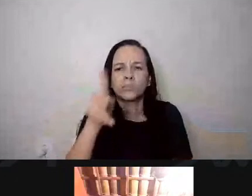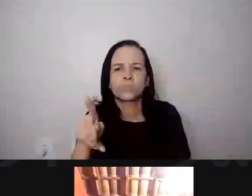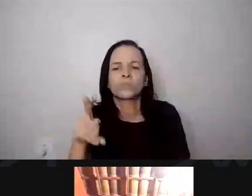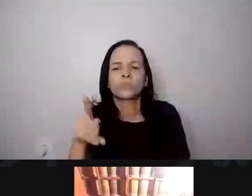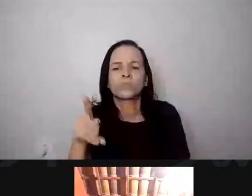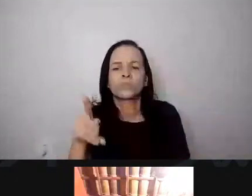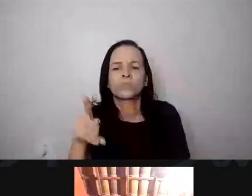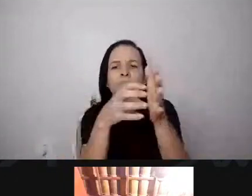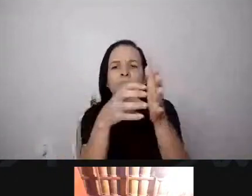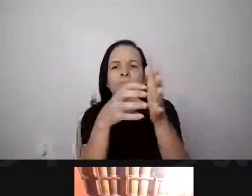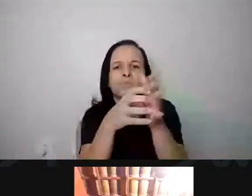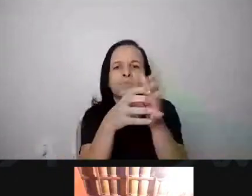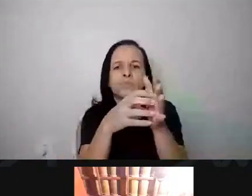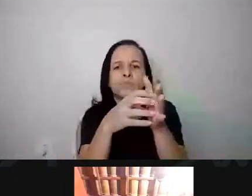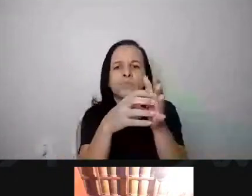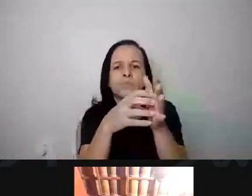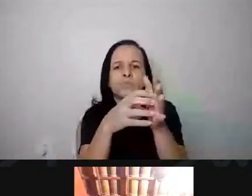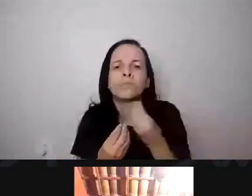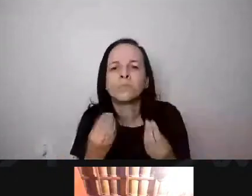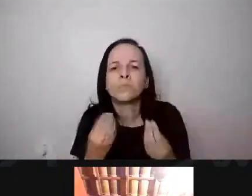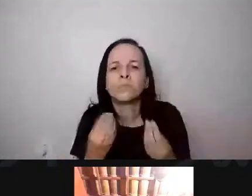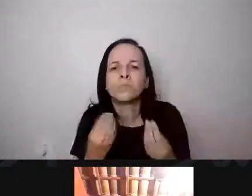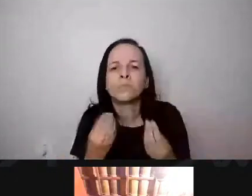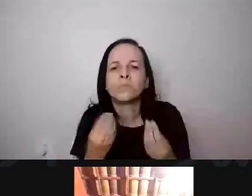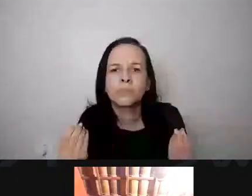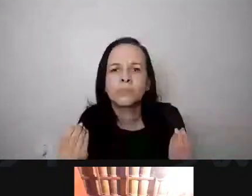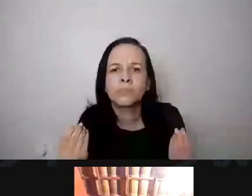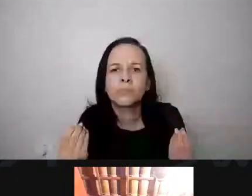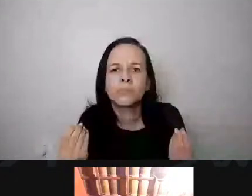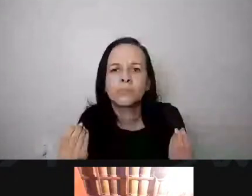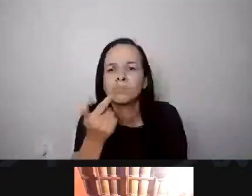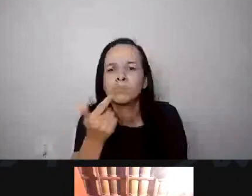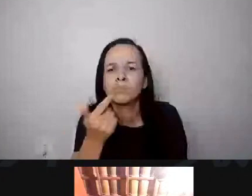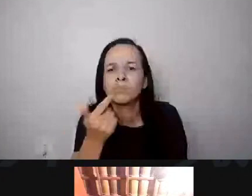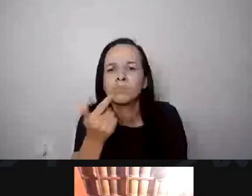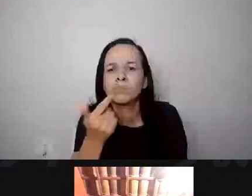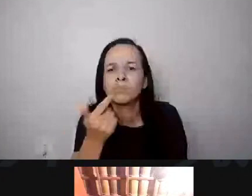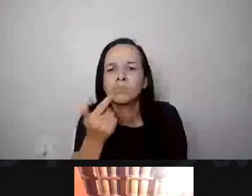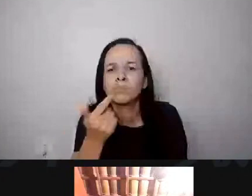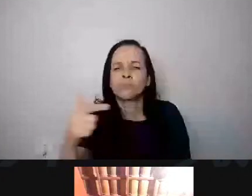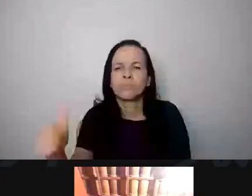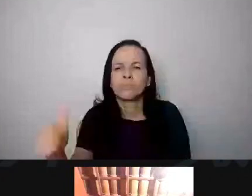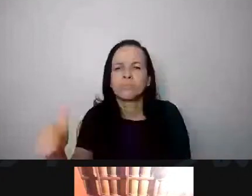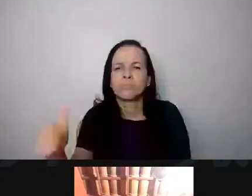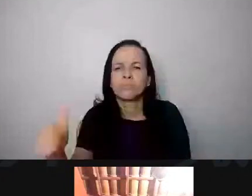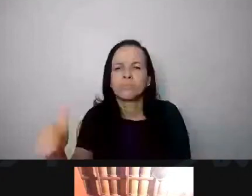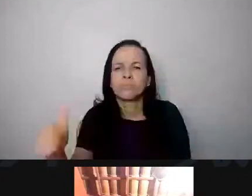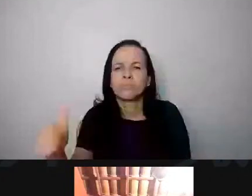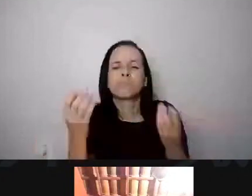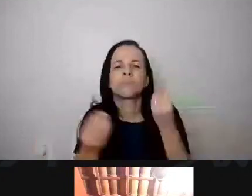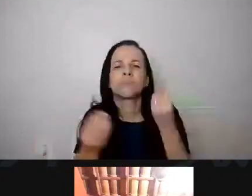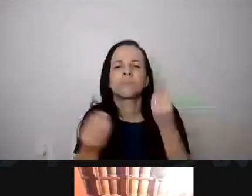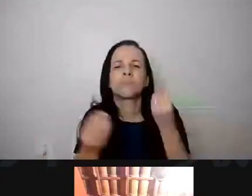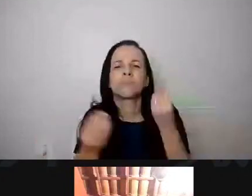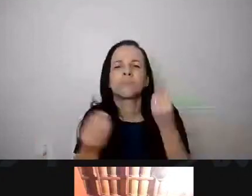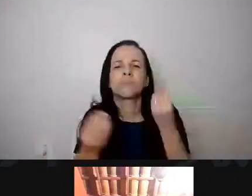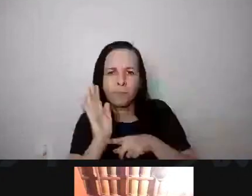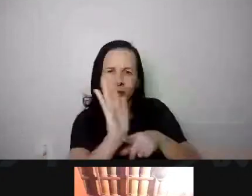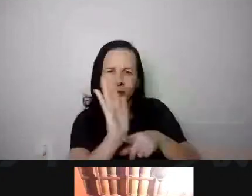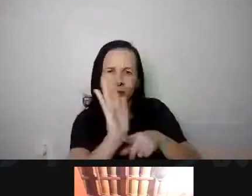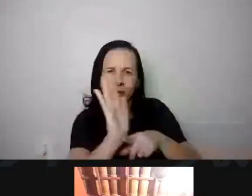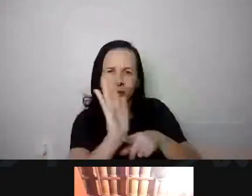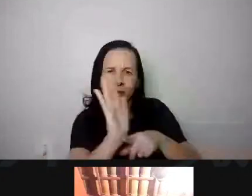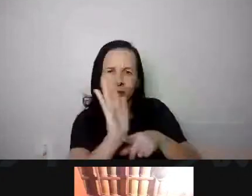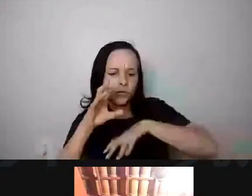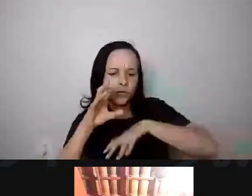nenhum com educação do campo, inclusive sou professor da educação do campo, mas, no Estado, que existe mil comunidades quilombolas, quase 600 comunidades,